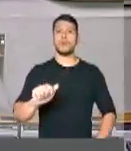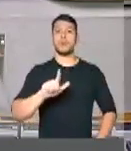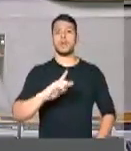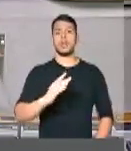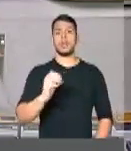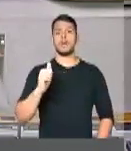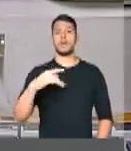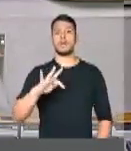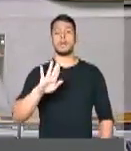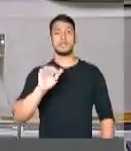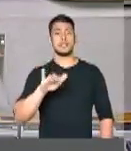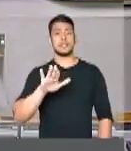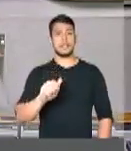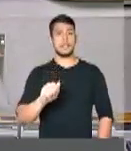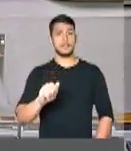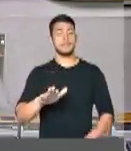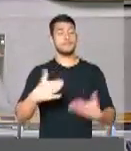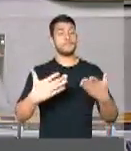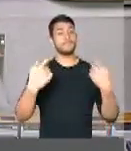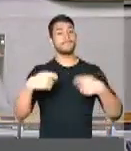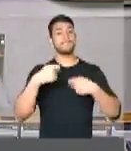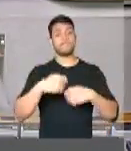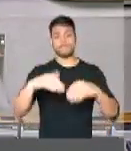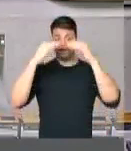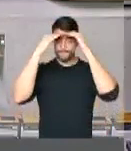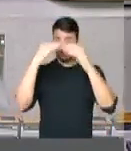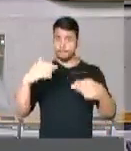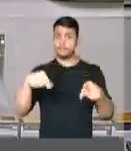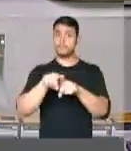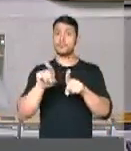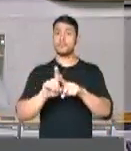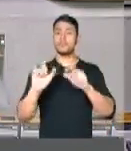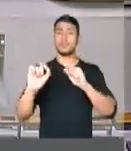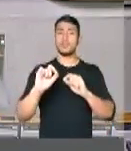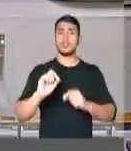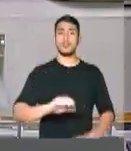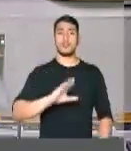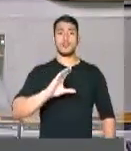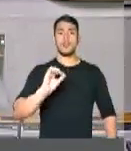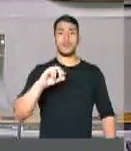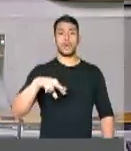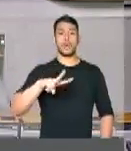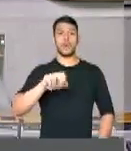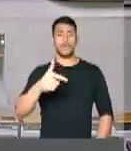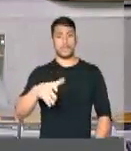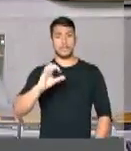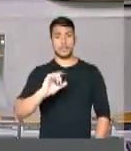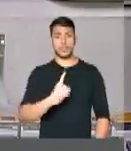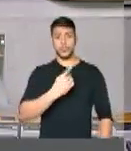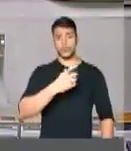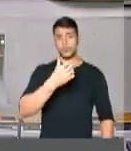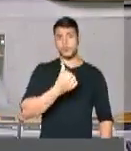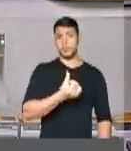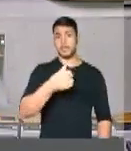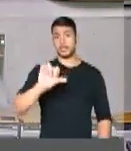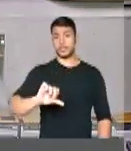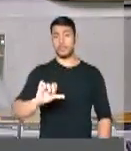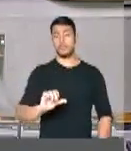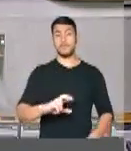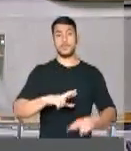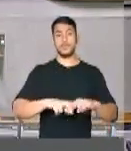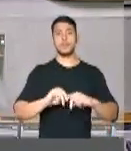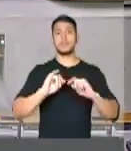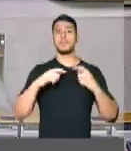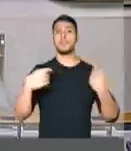Alcântara. Então é preciso também que se respeite a Convenção 69 da OIT, que garante a consulta a